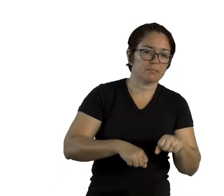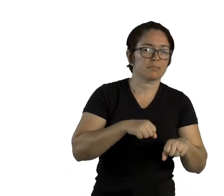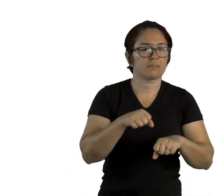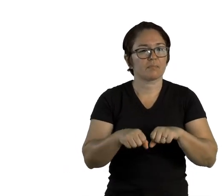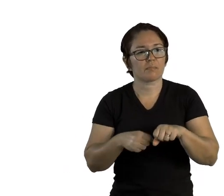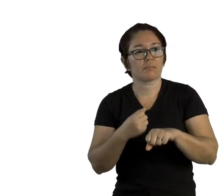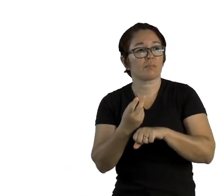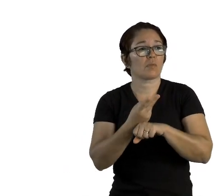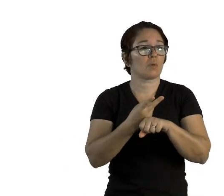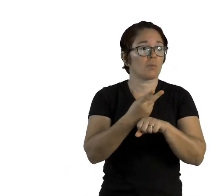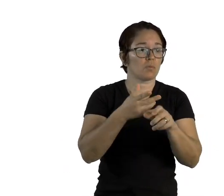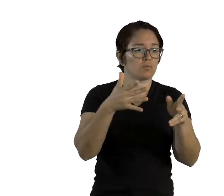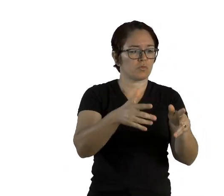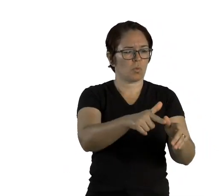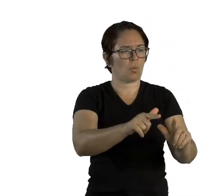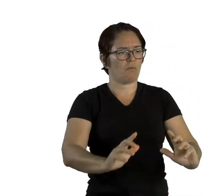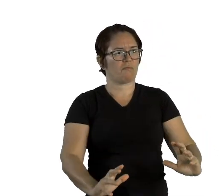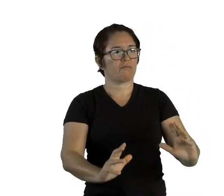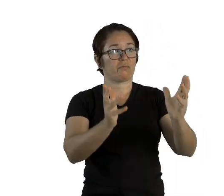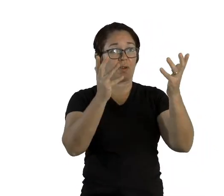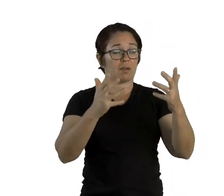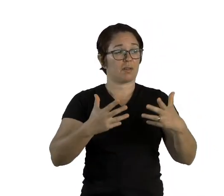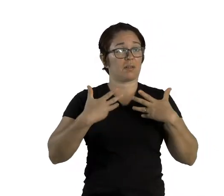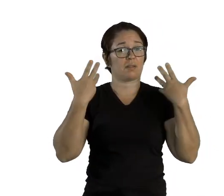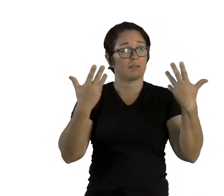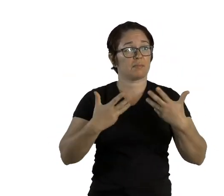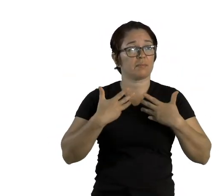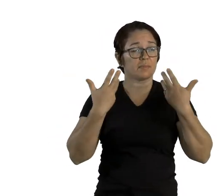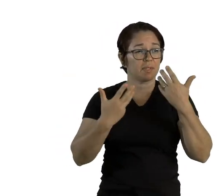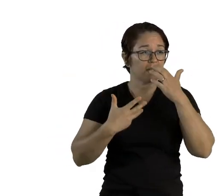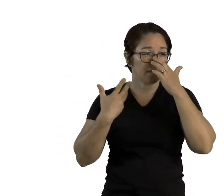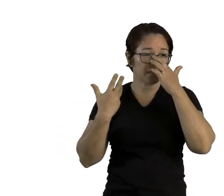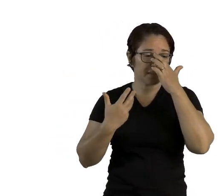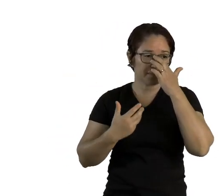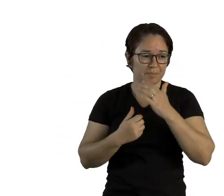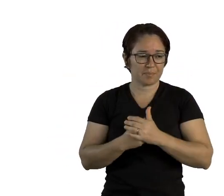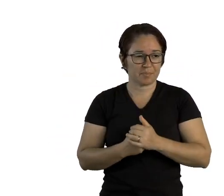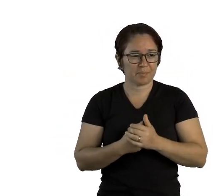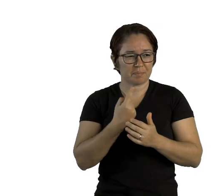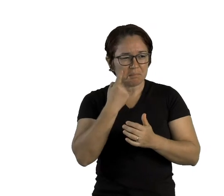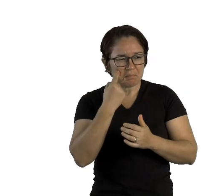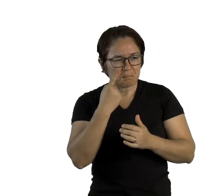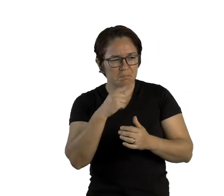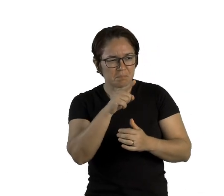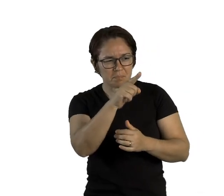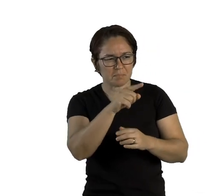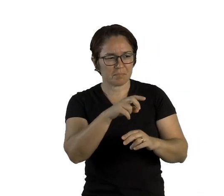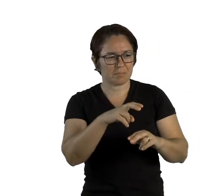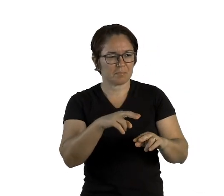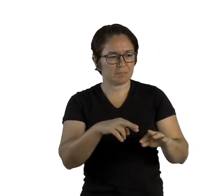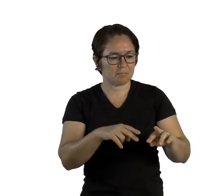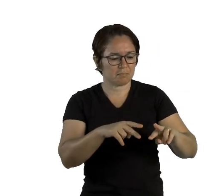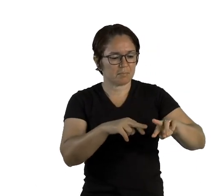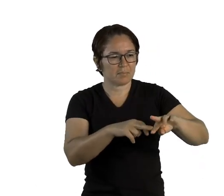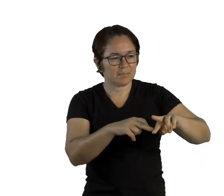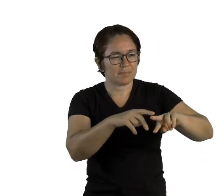Quando ele chegou pedalando, acabava de começar. Vejam só quem está sentado bem no degrau da entrada.